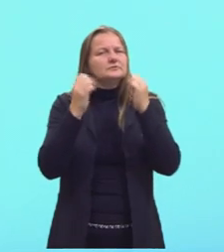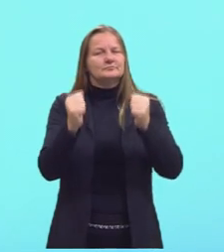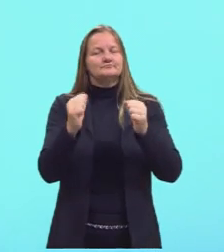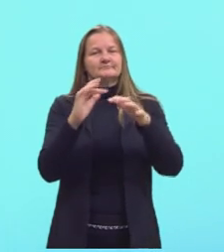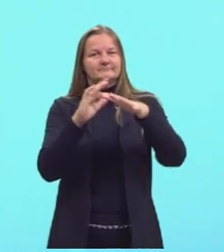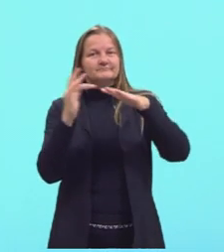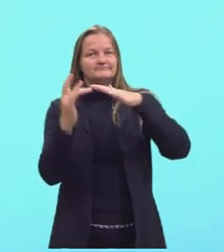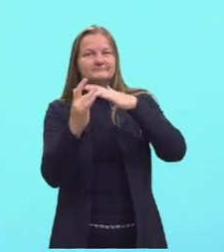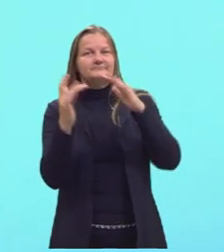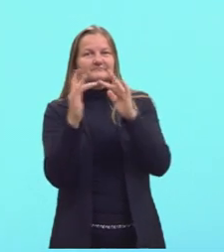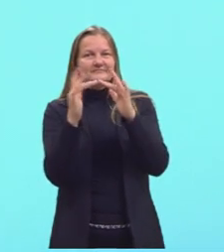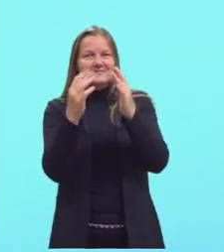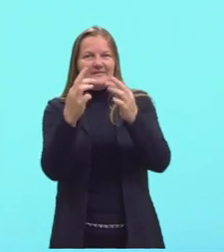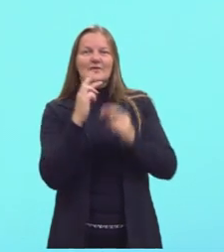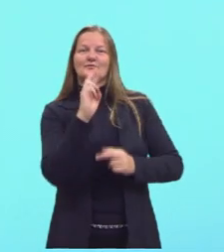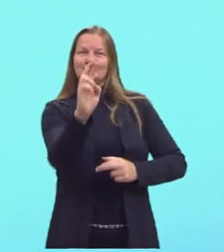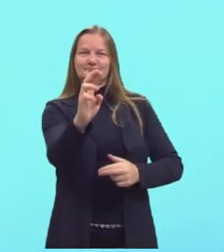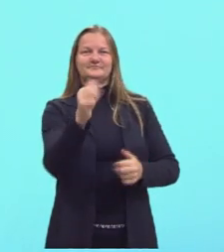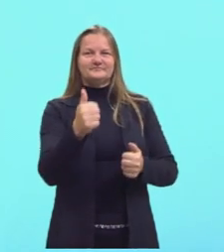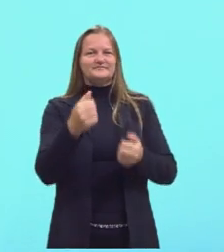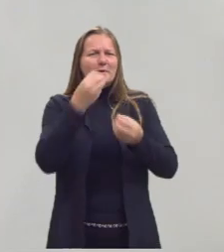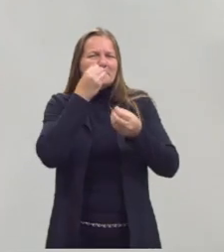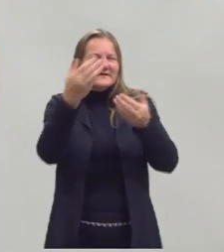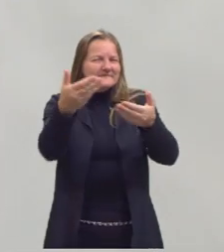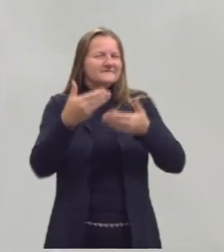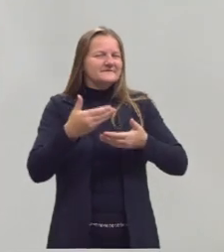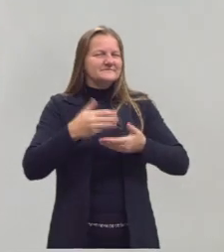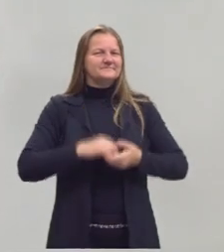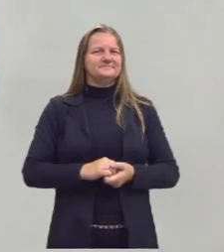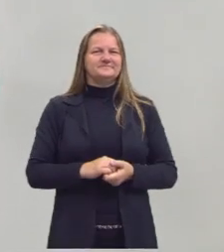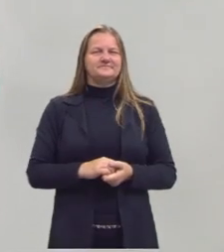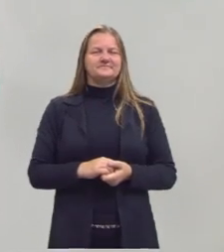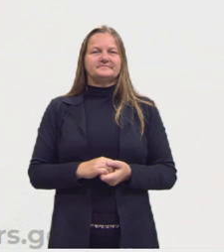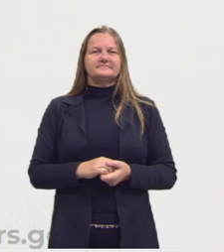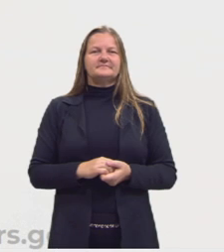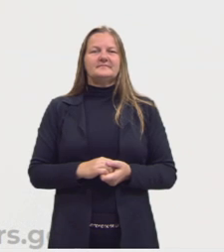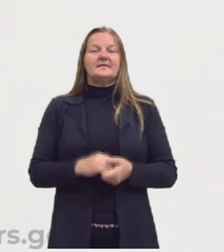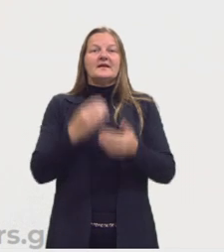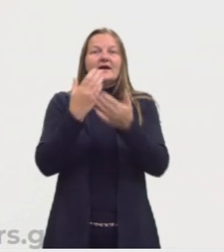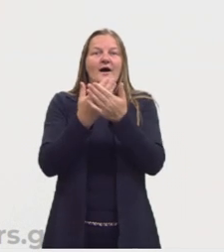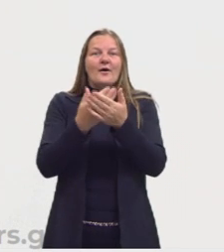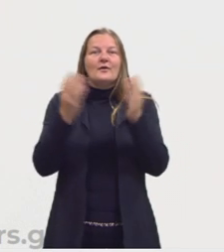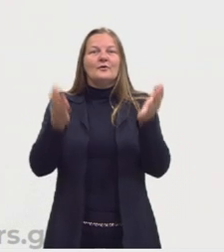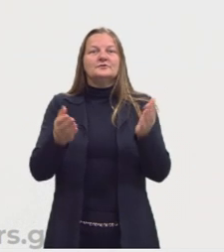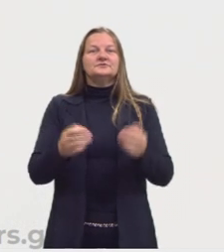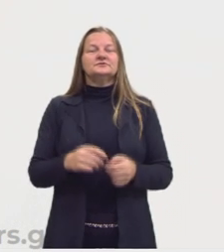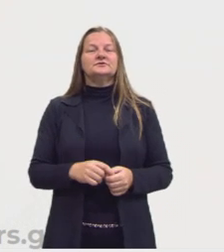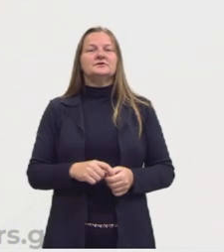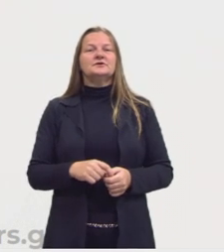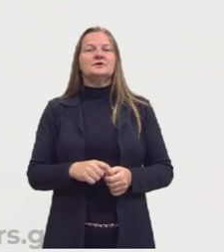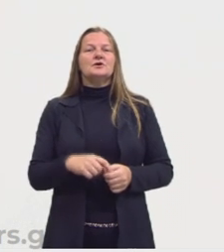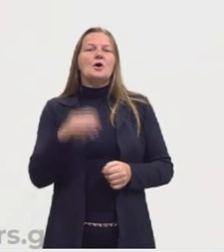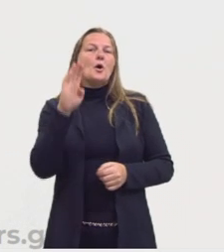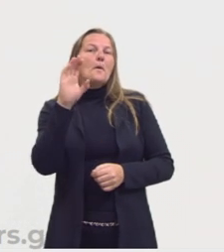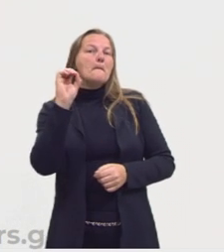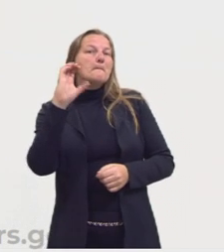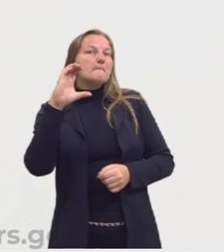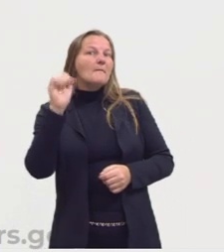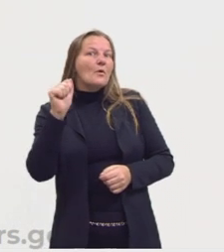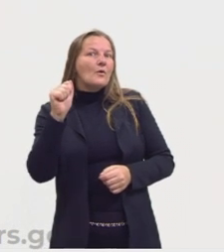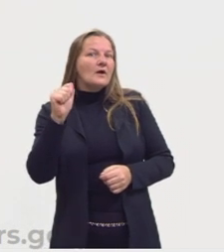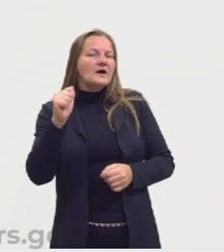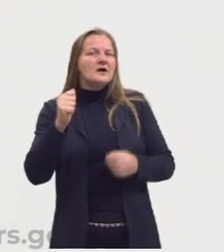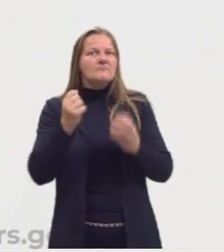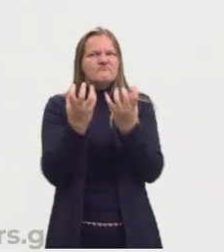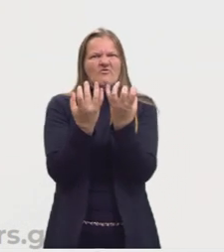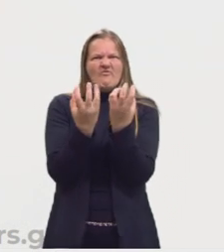será respondido, certo? Vai ser tudo muito bem-vindo. Então a nossa aula de hoje, o título é Um Boca do Inferno no Meio do Barroco.